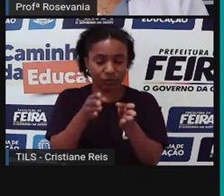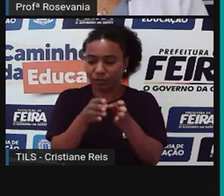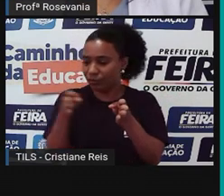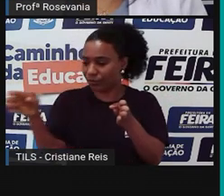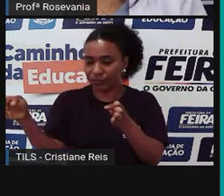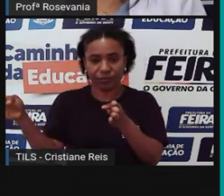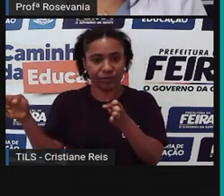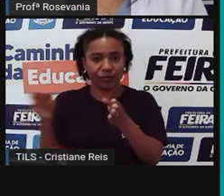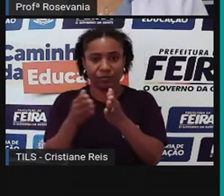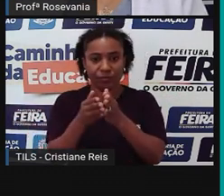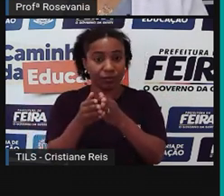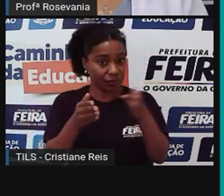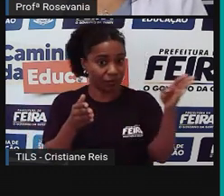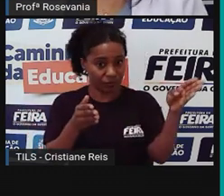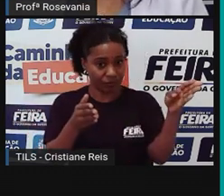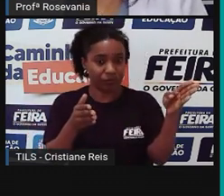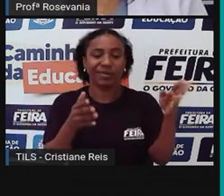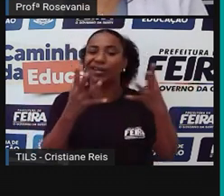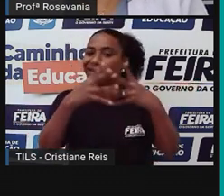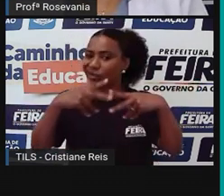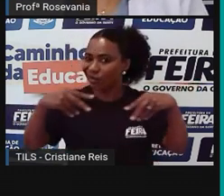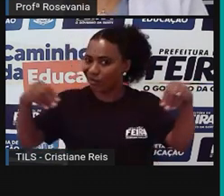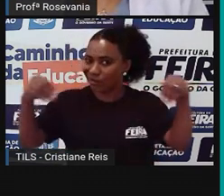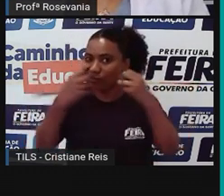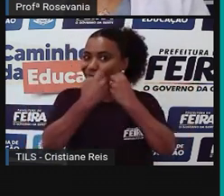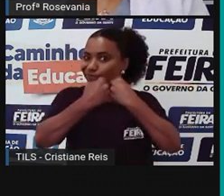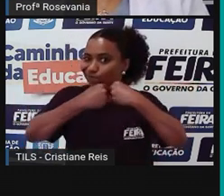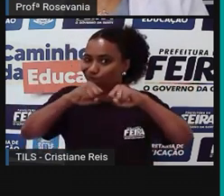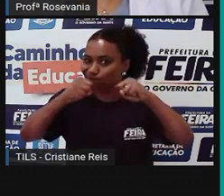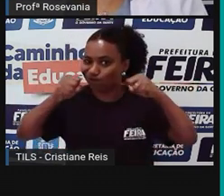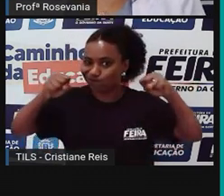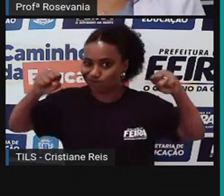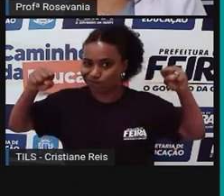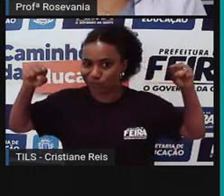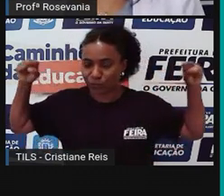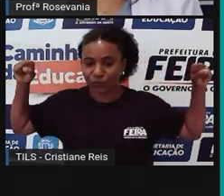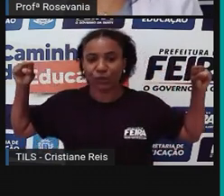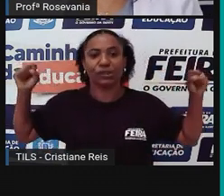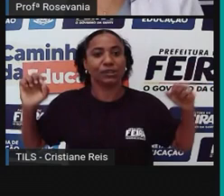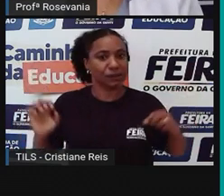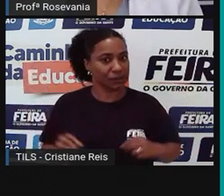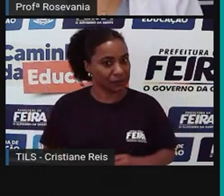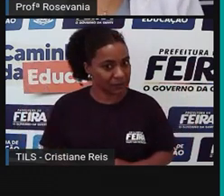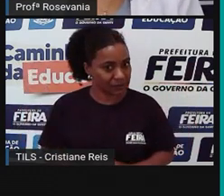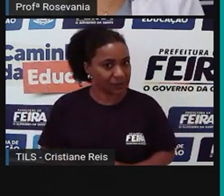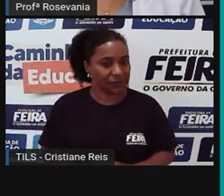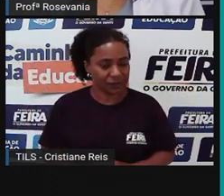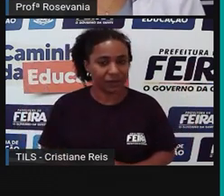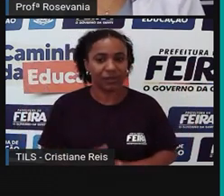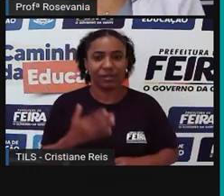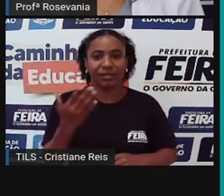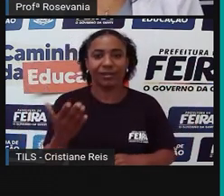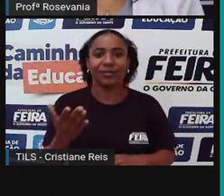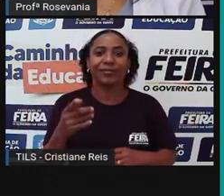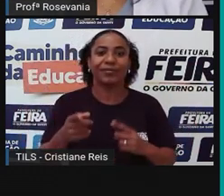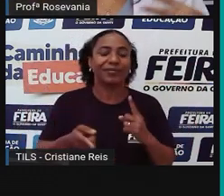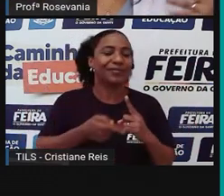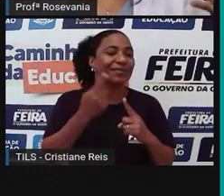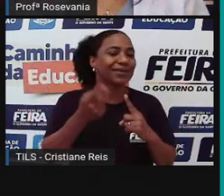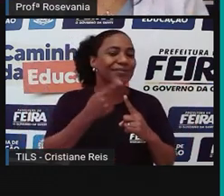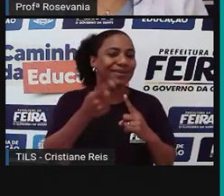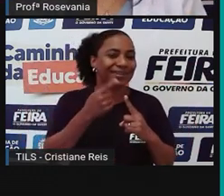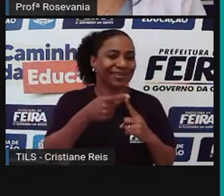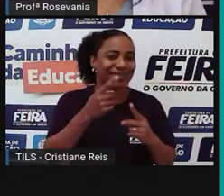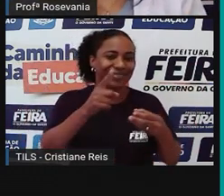Então, gente, a concentração de terra era muito grande. E aqui foi o primeiro espaço, né, de São José da Itapororó, que